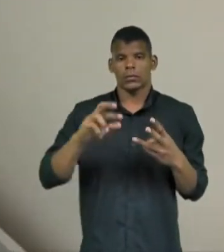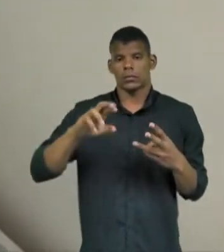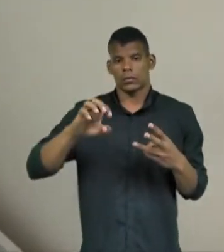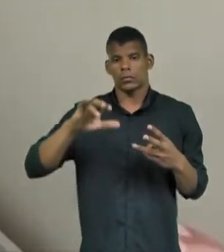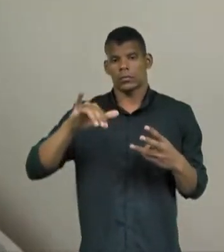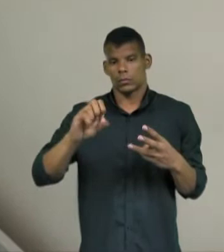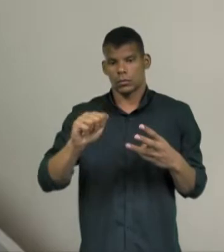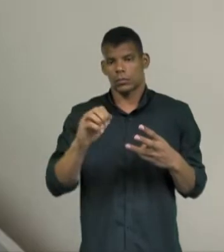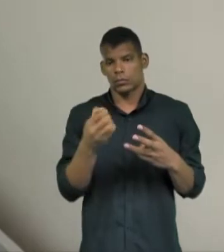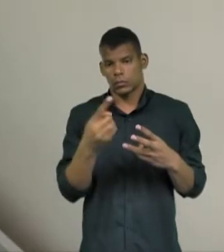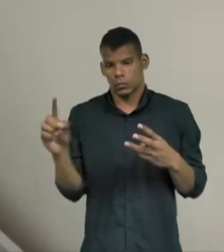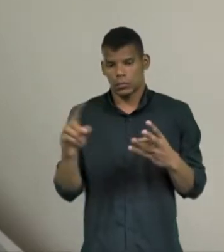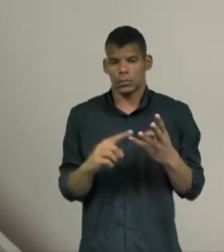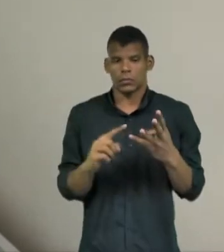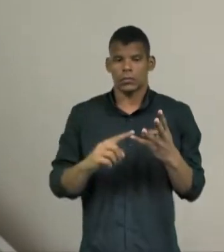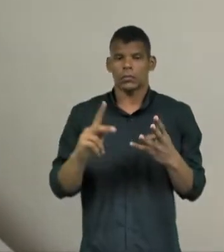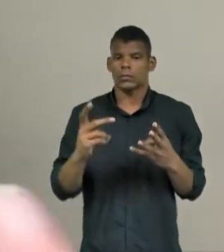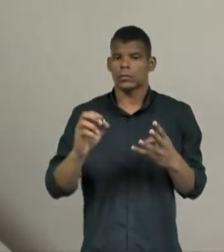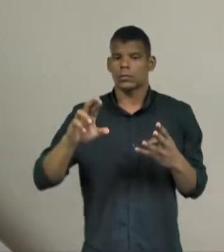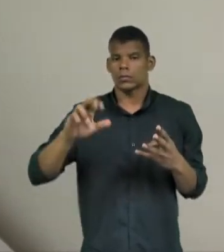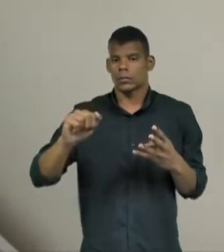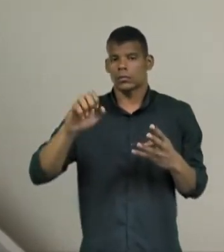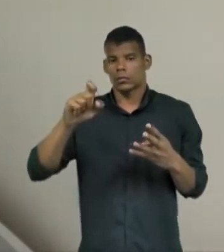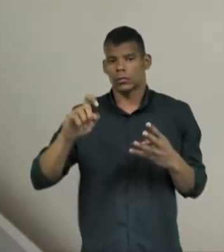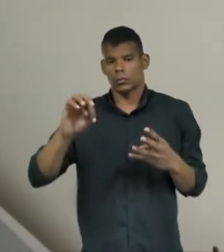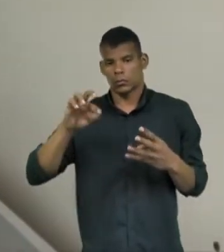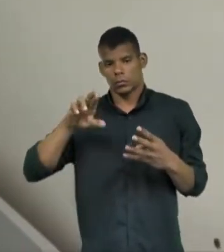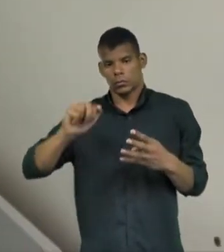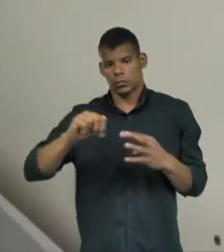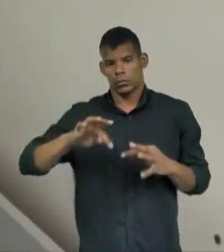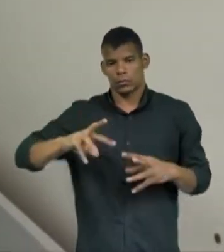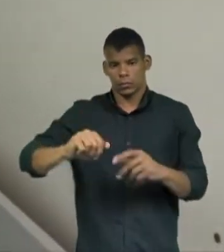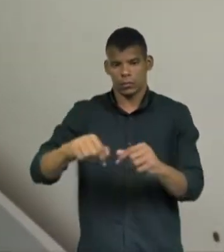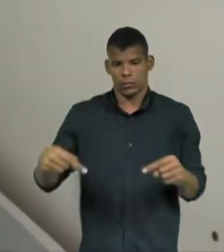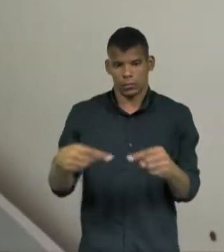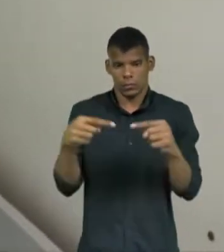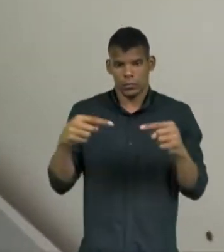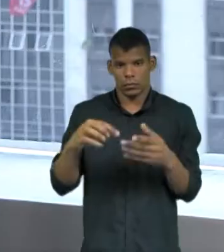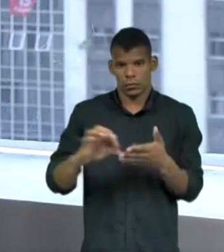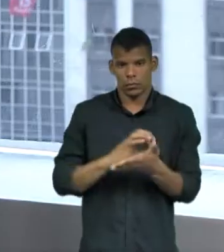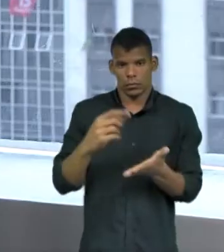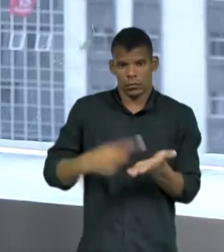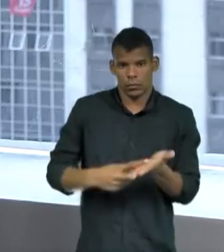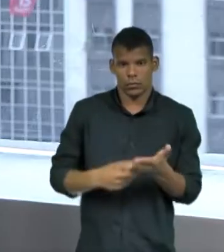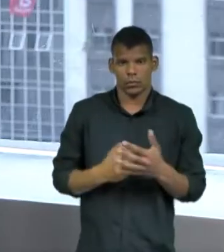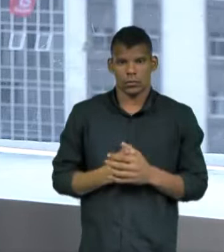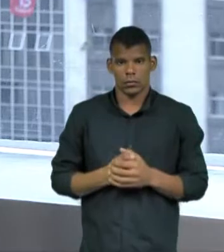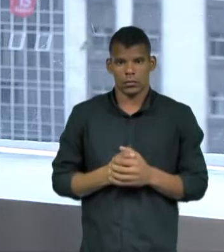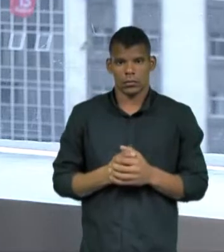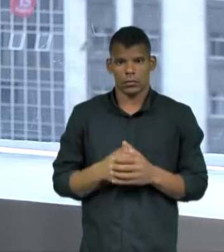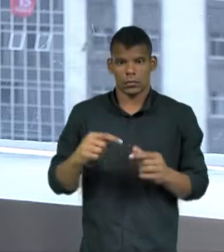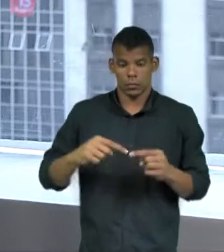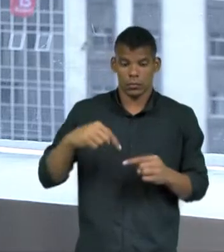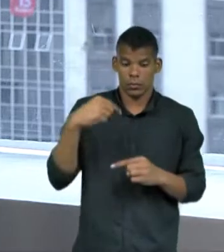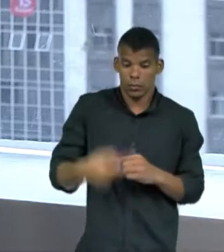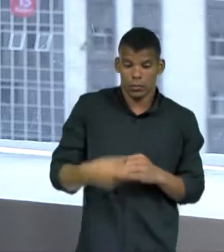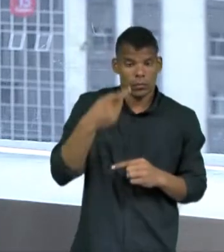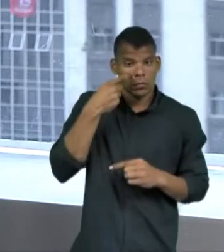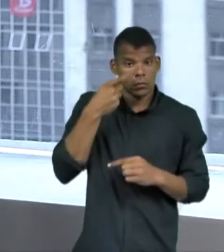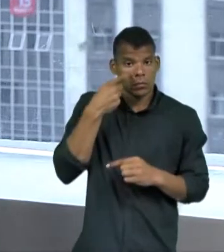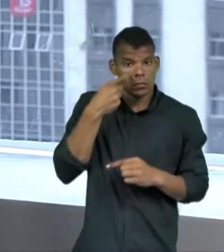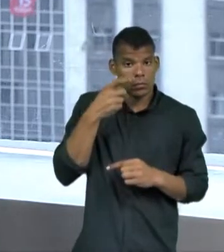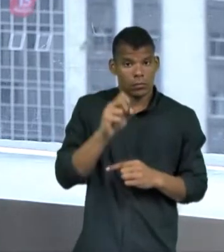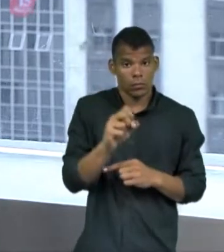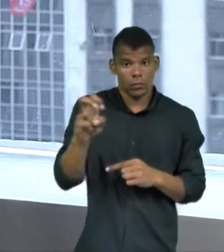direito à hora extra, enfim, todas as questões que envolvem o contrato de trabalho tradicional. Veja no próximo bloco, para